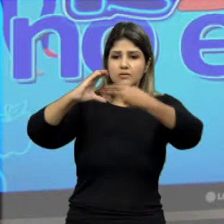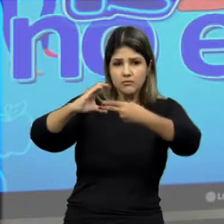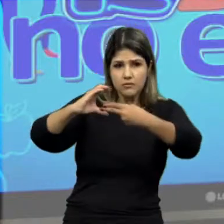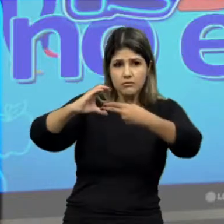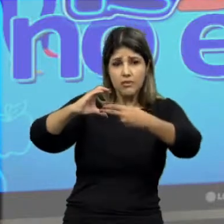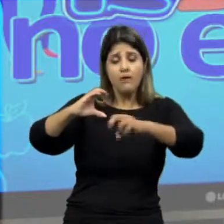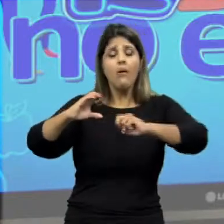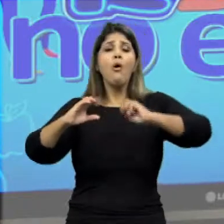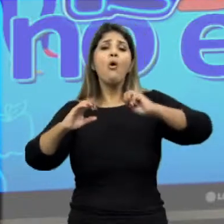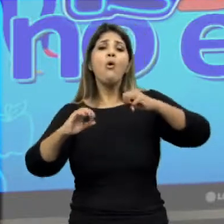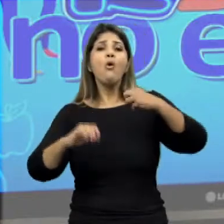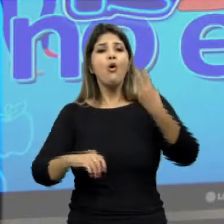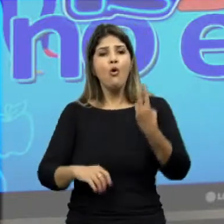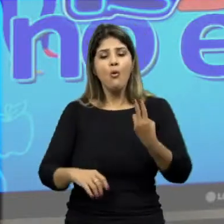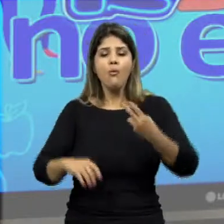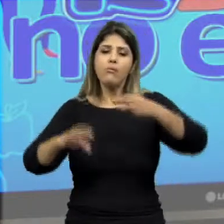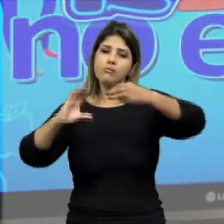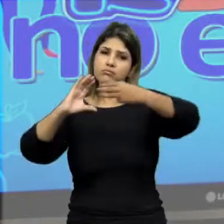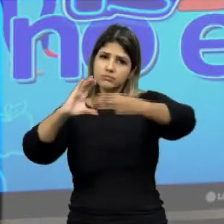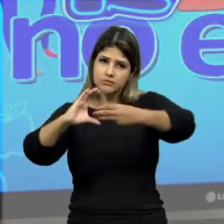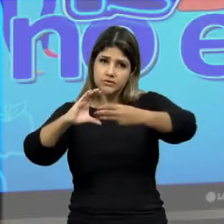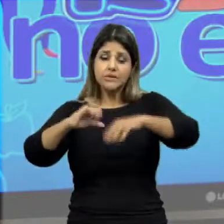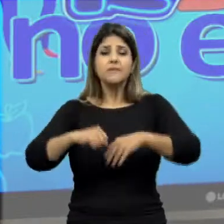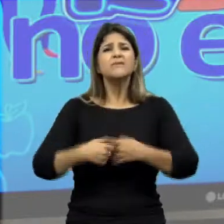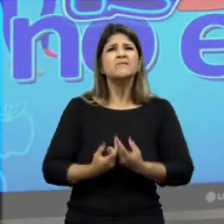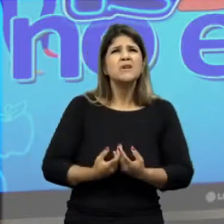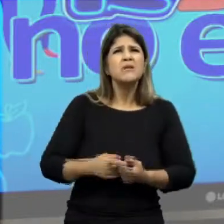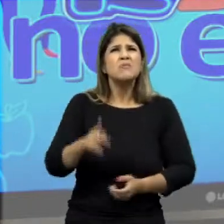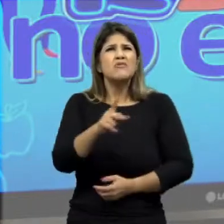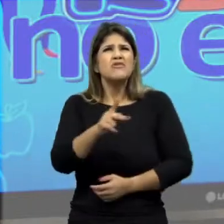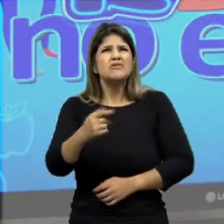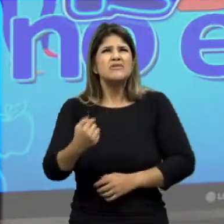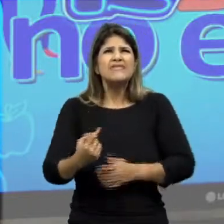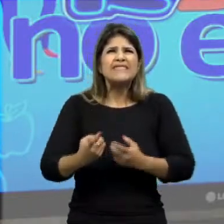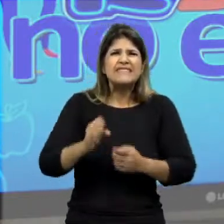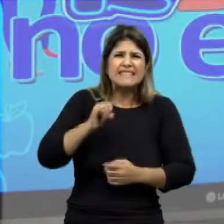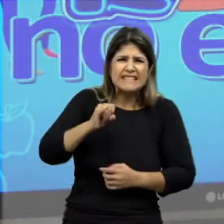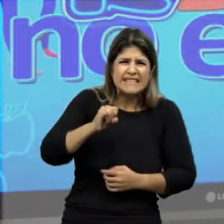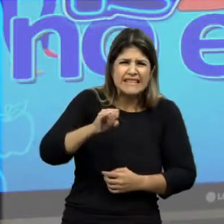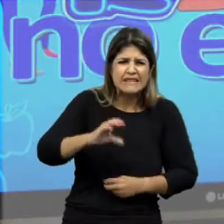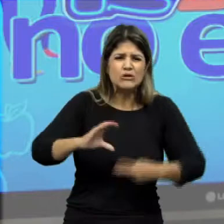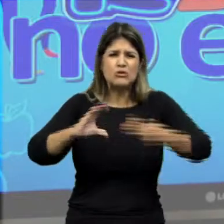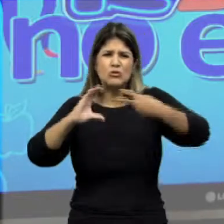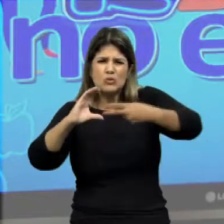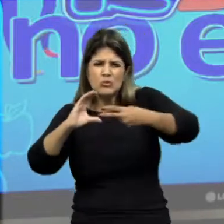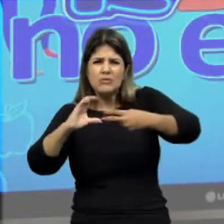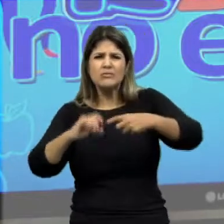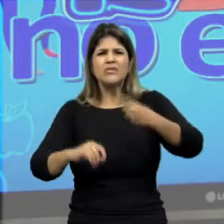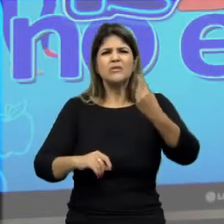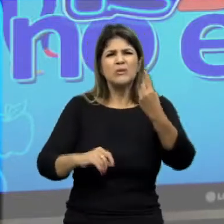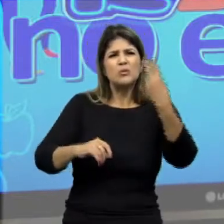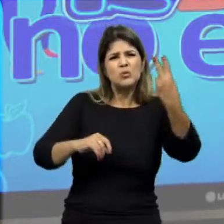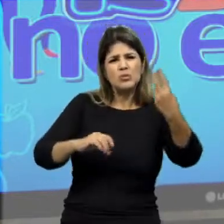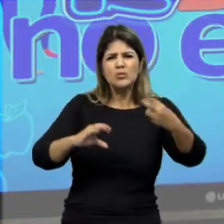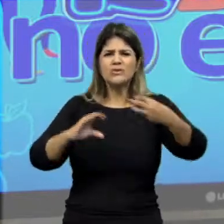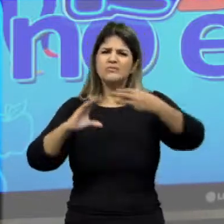ou uma ligação tripla. Volto a repetir. Professor, mas e se aparecer uma dupla? Duas duplas? Uma dupla e